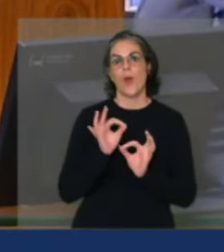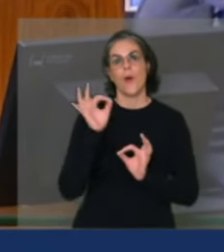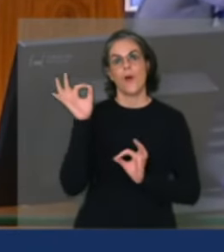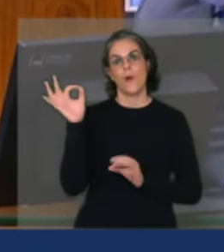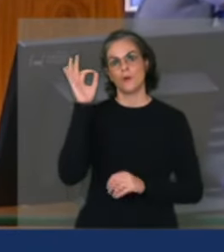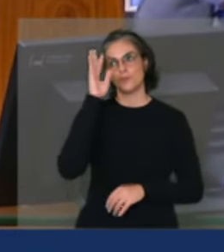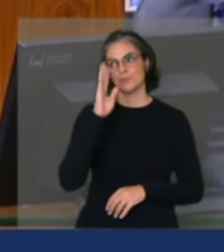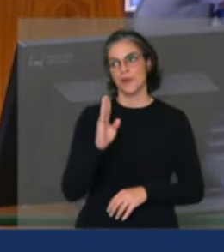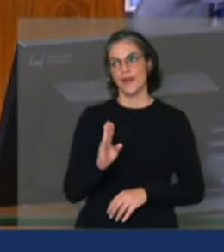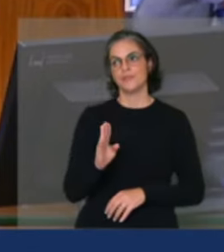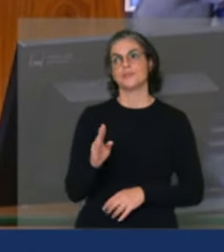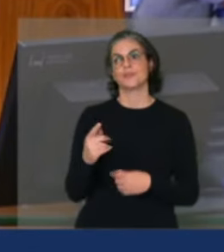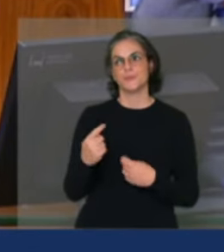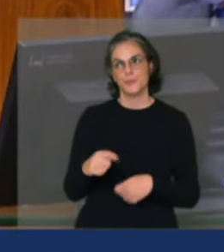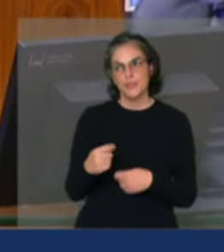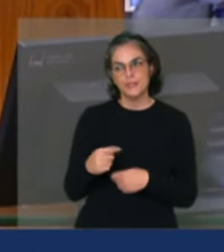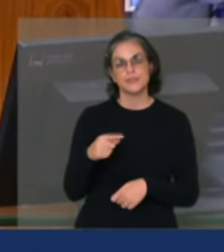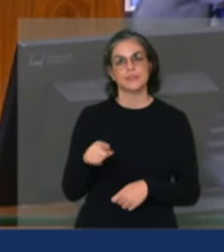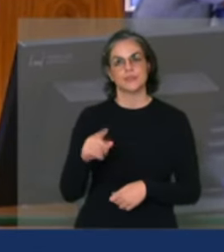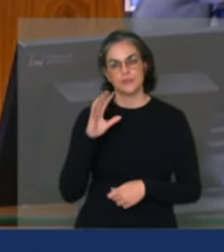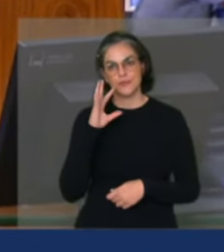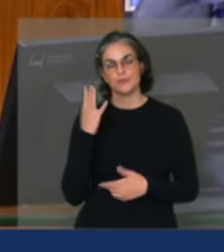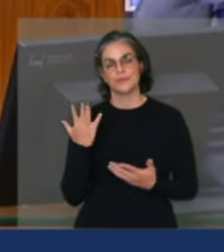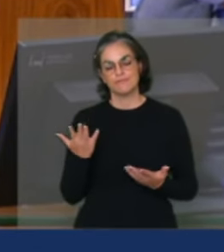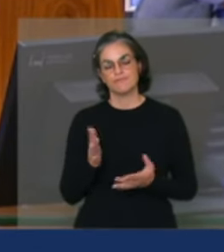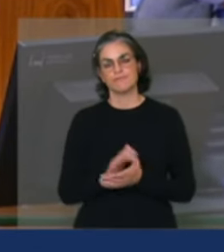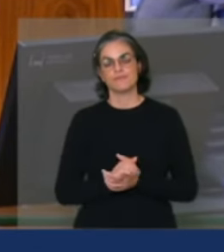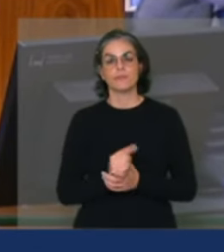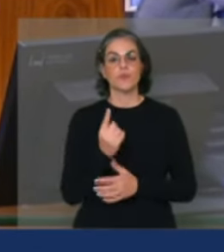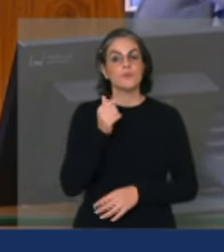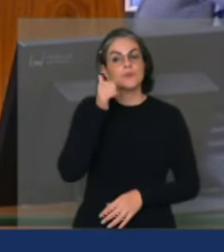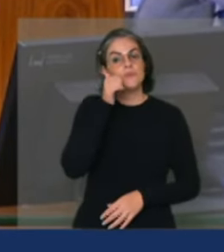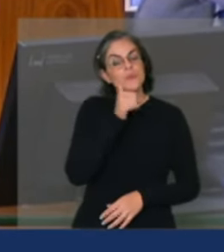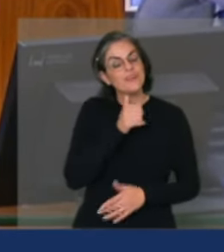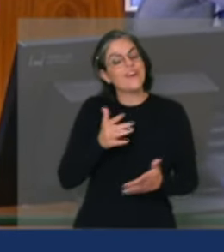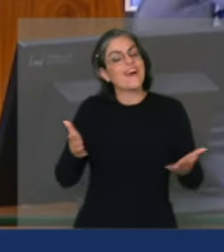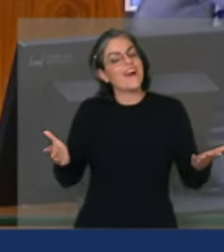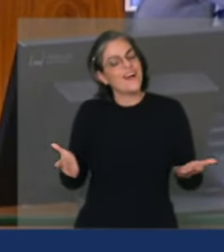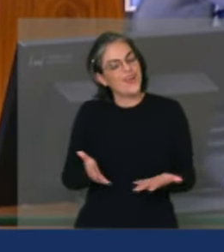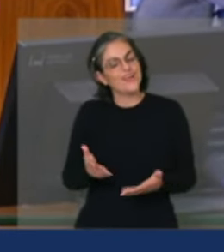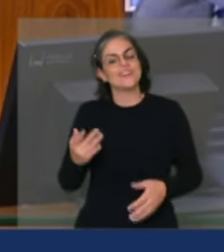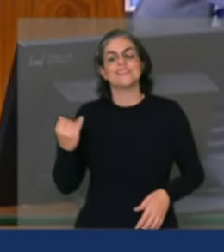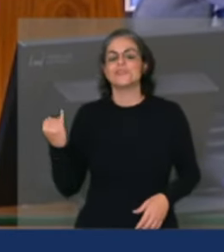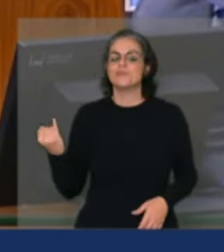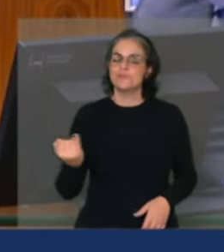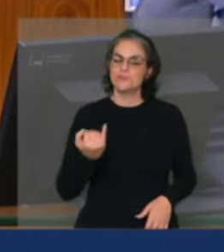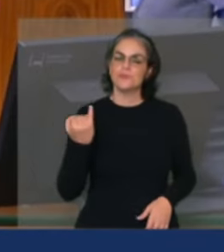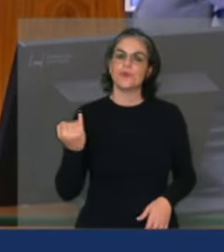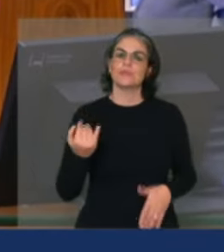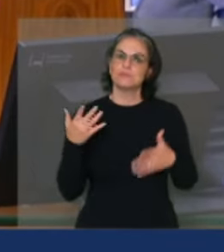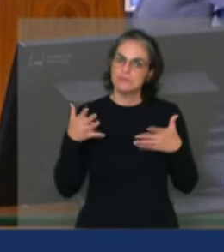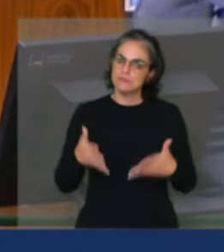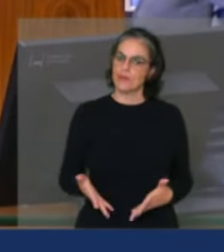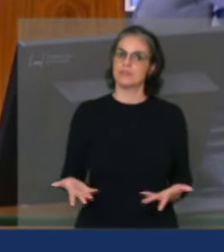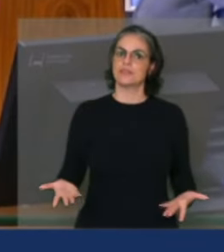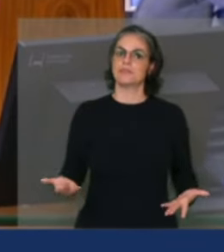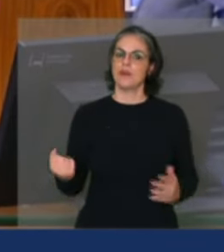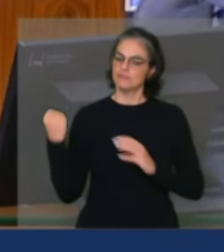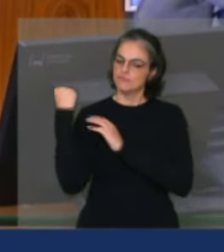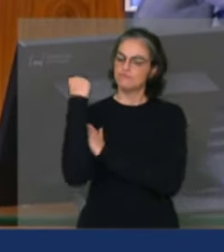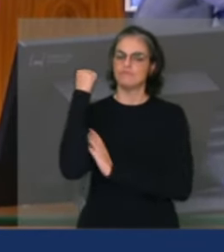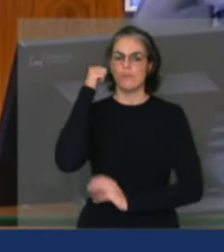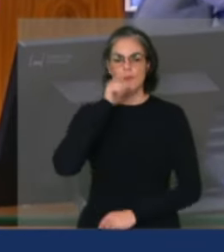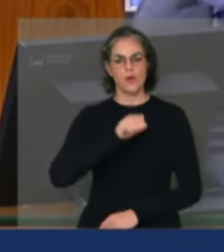importante. Vamos ouvir agora uma voz feminina, importante também nesse processo, empoderamento das mulheres,